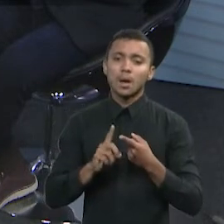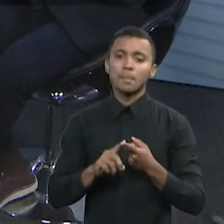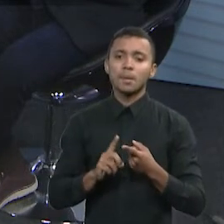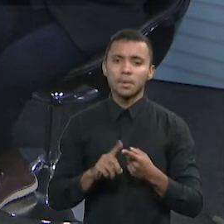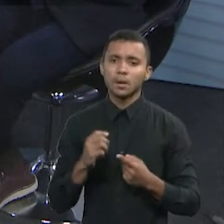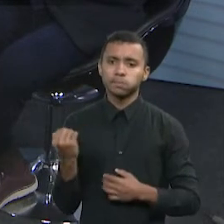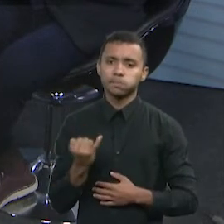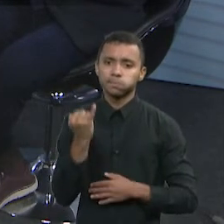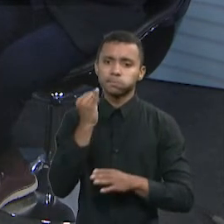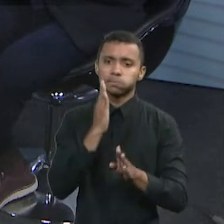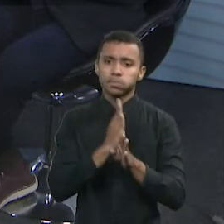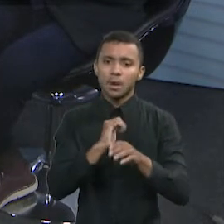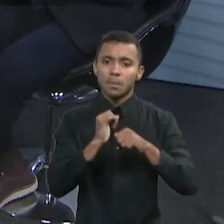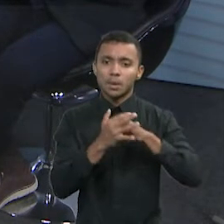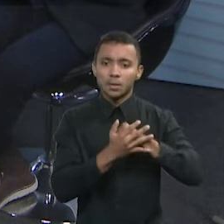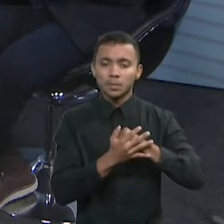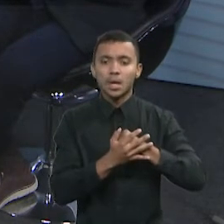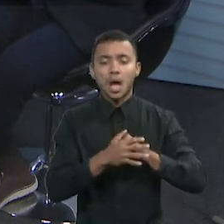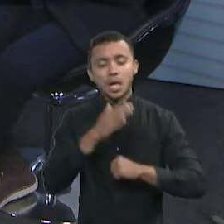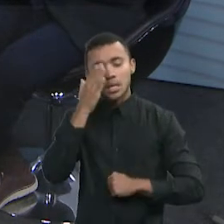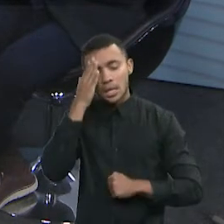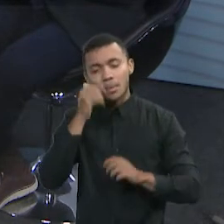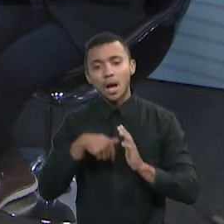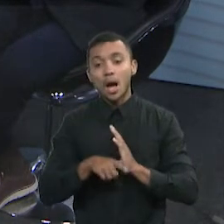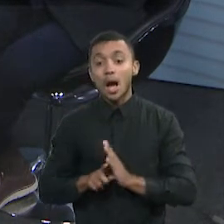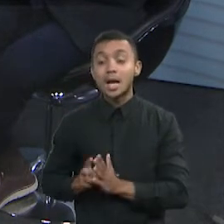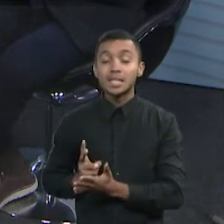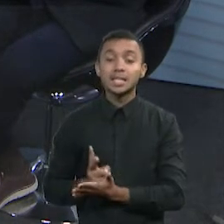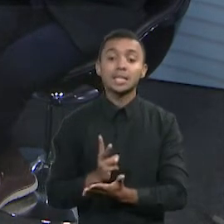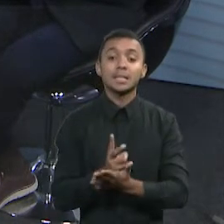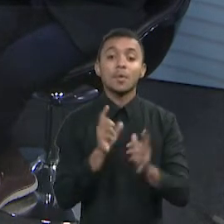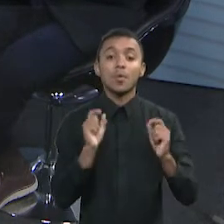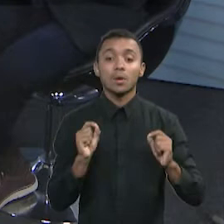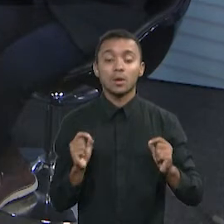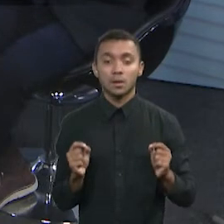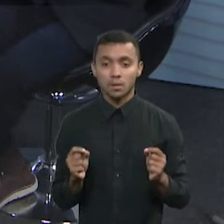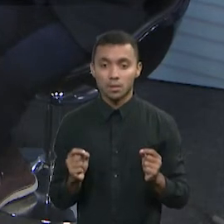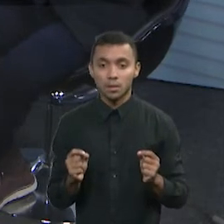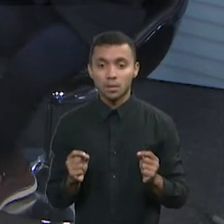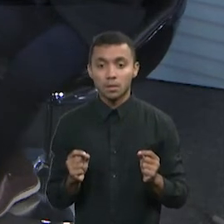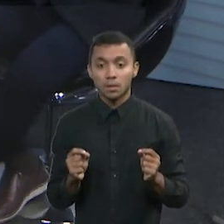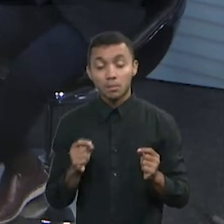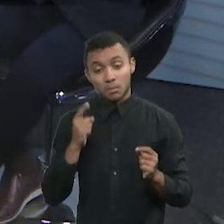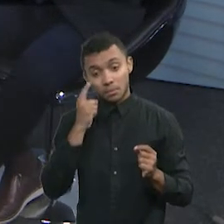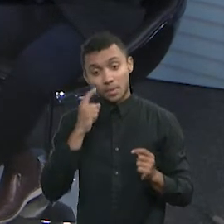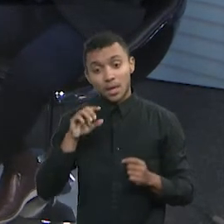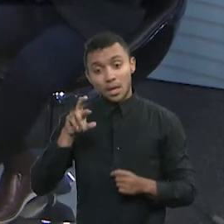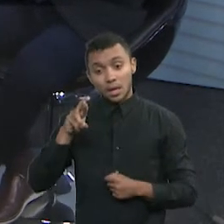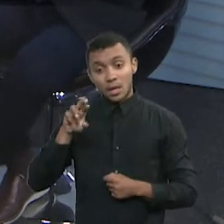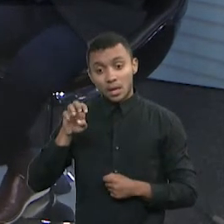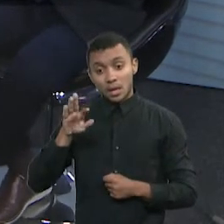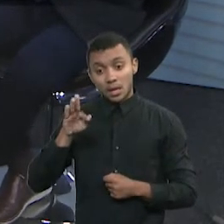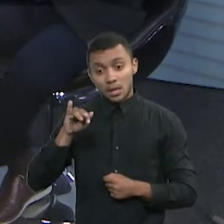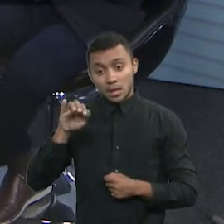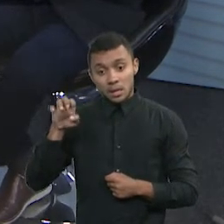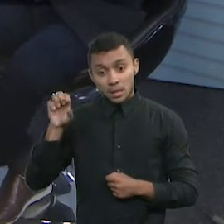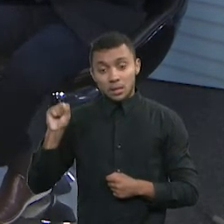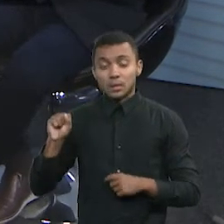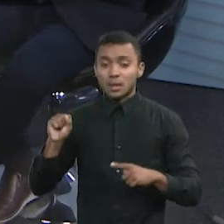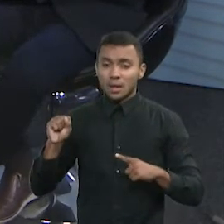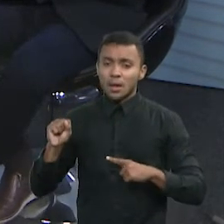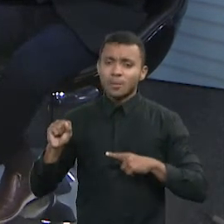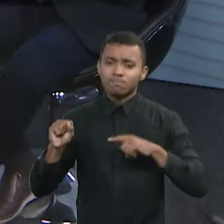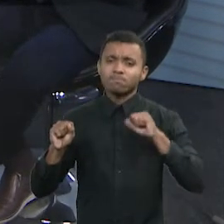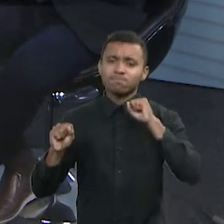pandemia. Embora a gente sempre tenha refis, mesmo sem pandemia, mas, por outro lado, o refis também sinaliza uma coisa cruel